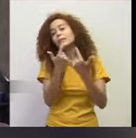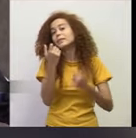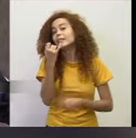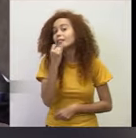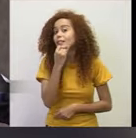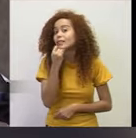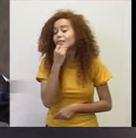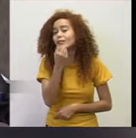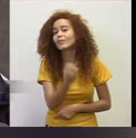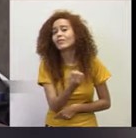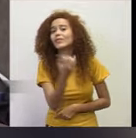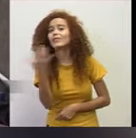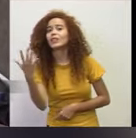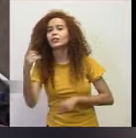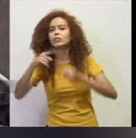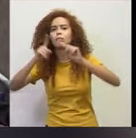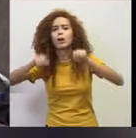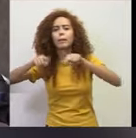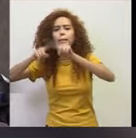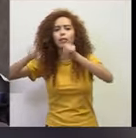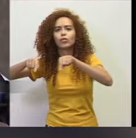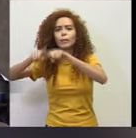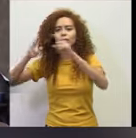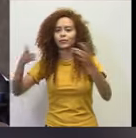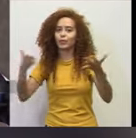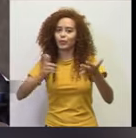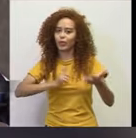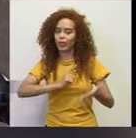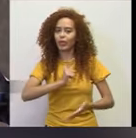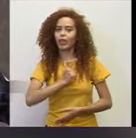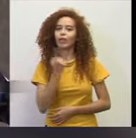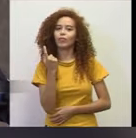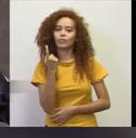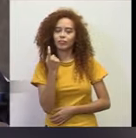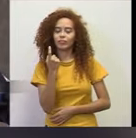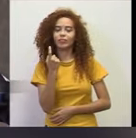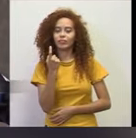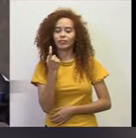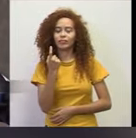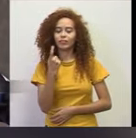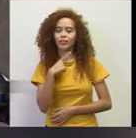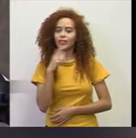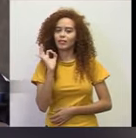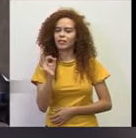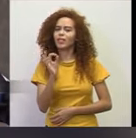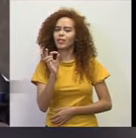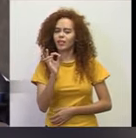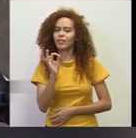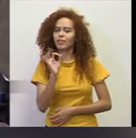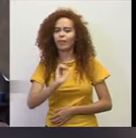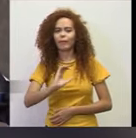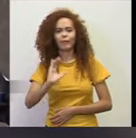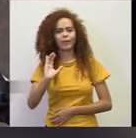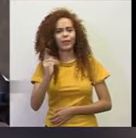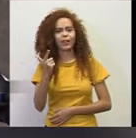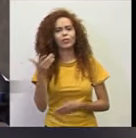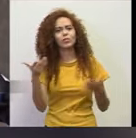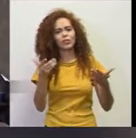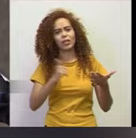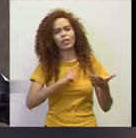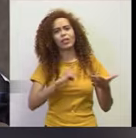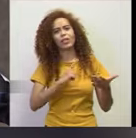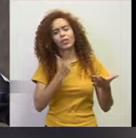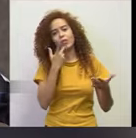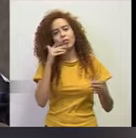exemplo, inúmeros projetos. Inclusive, hoje nós teremos uma e, com certeza, obviamente, hoje teremos